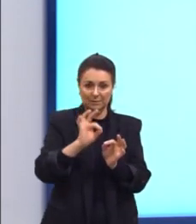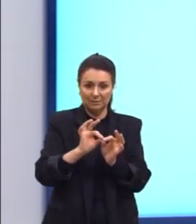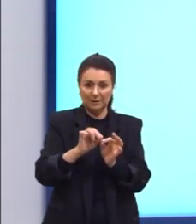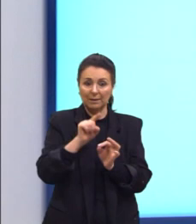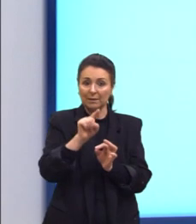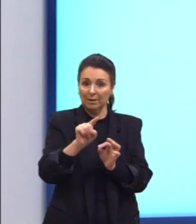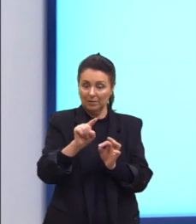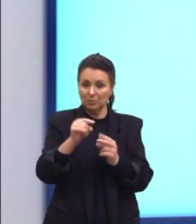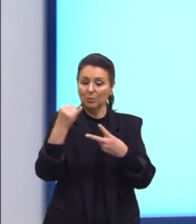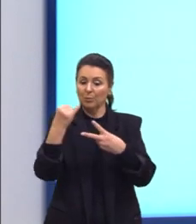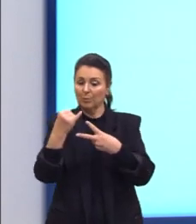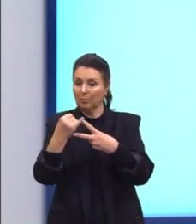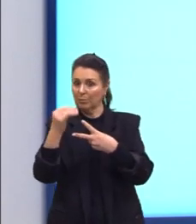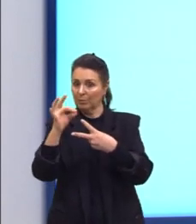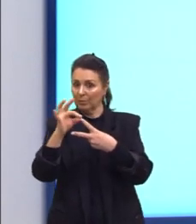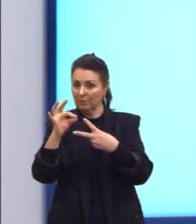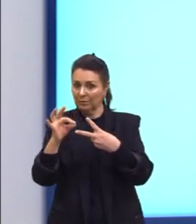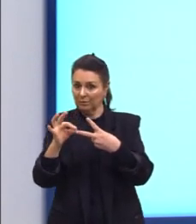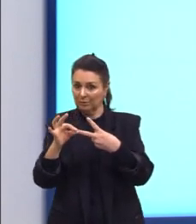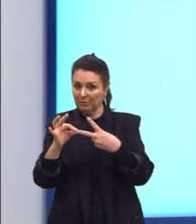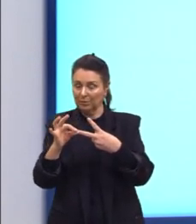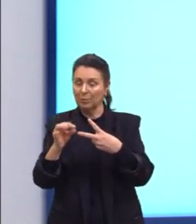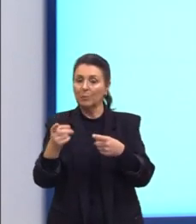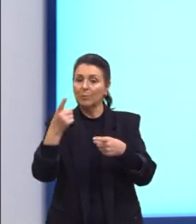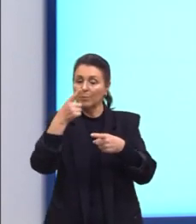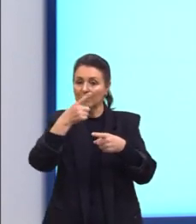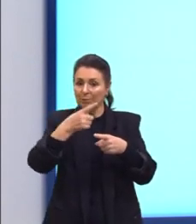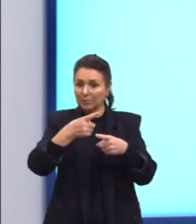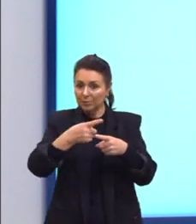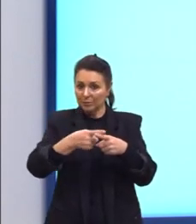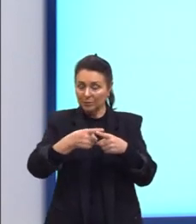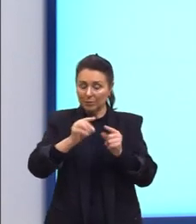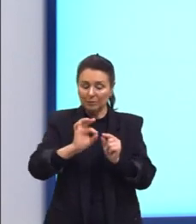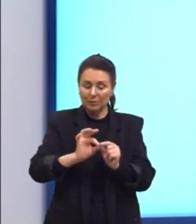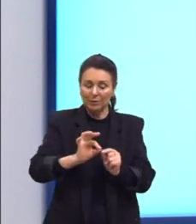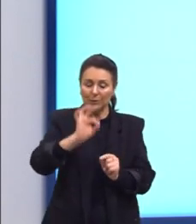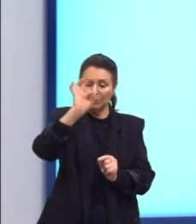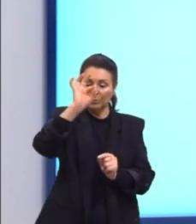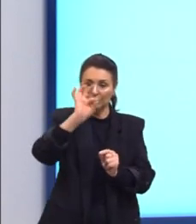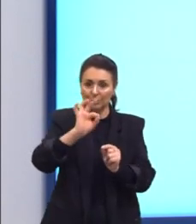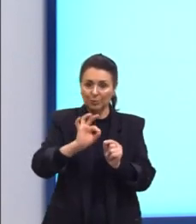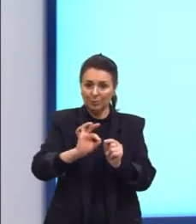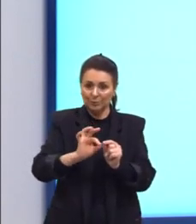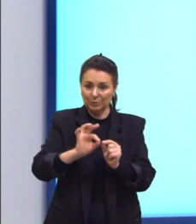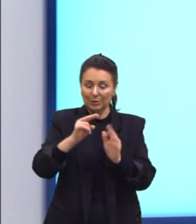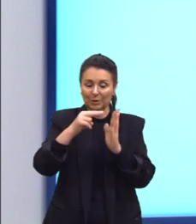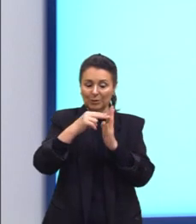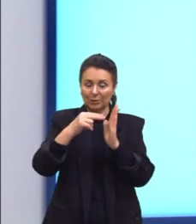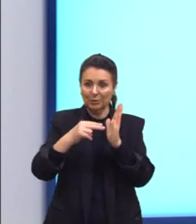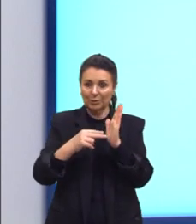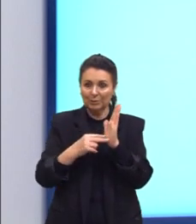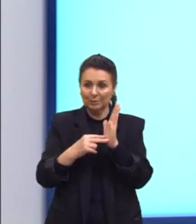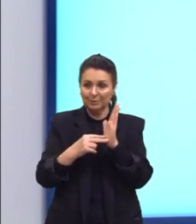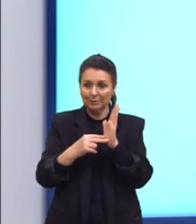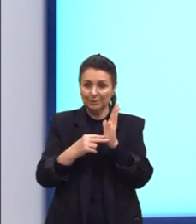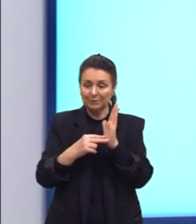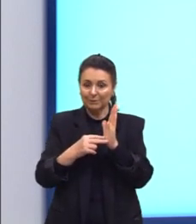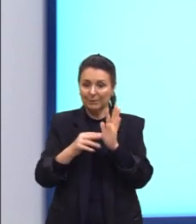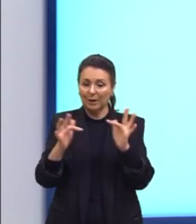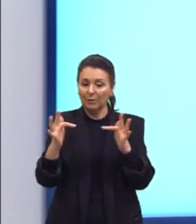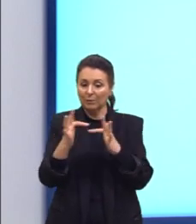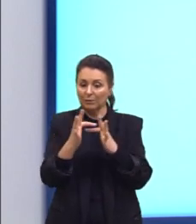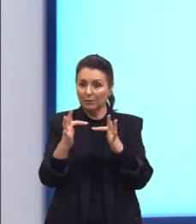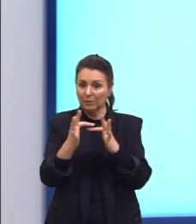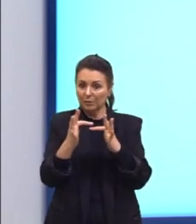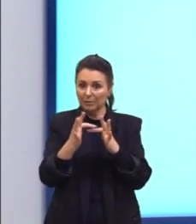polígono. E nós vamos multiplicar ainda pela altura, então, do nosso prisma. Então, a fórmula pode